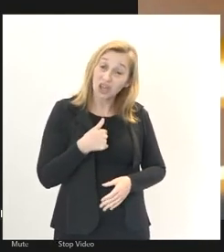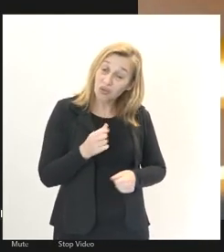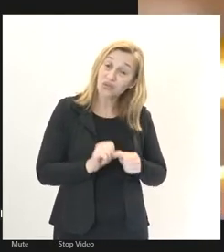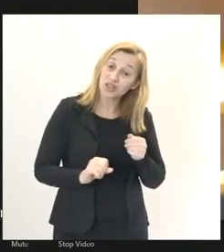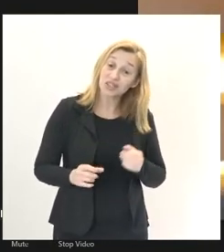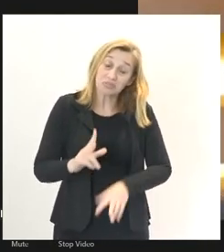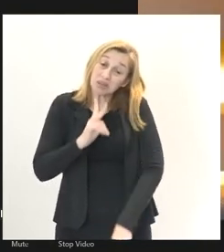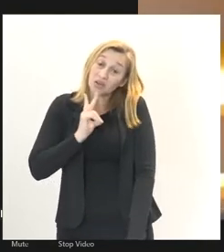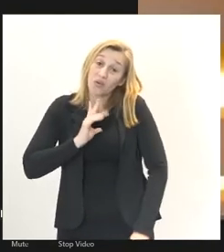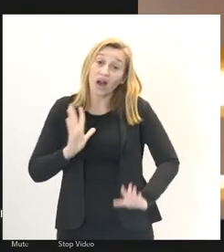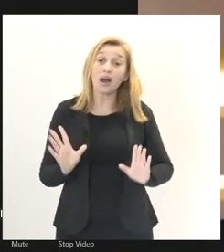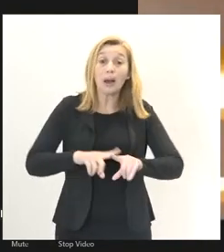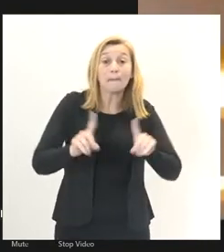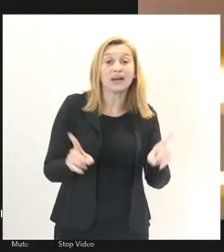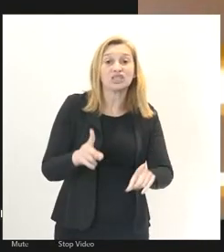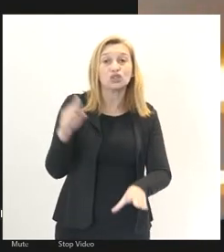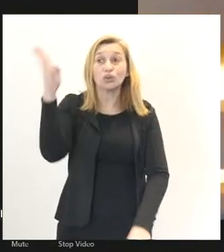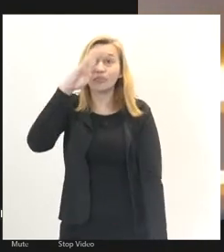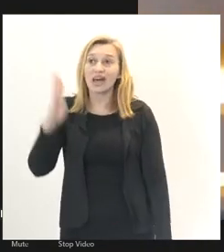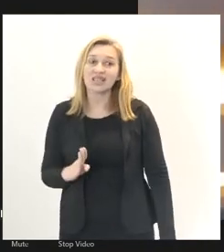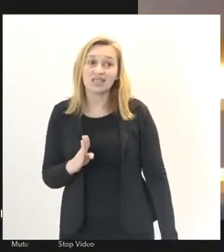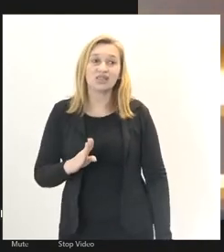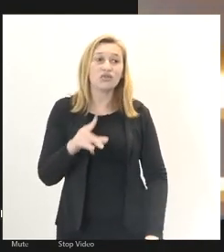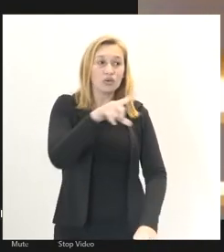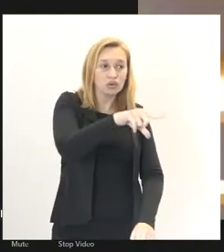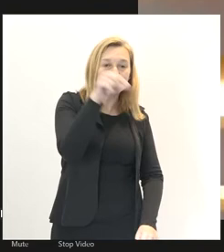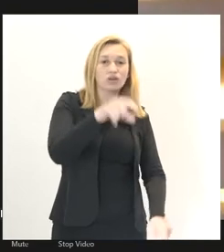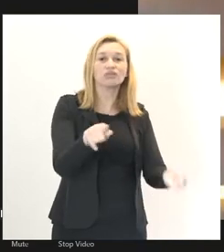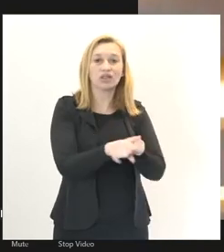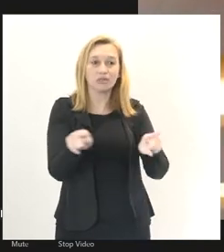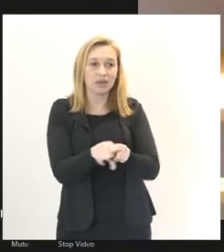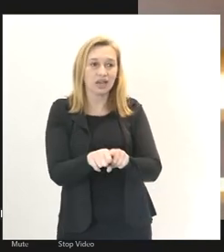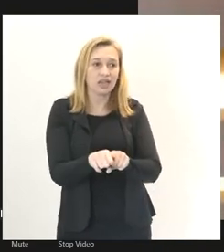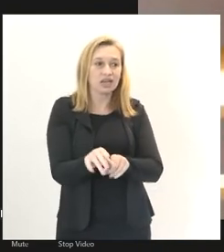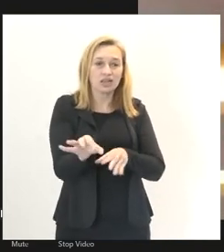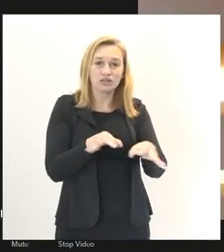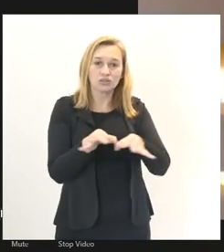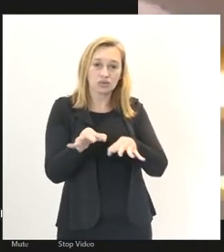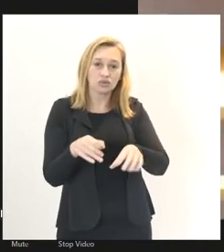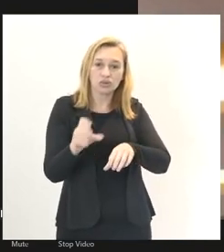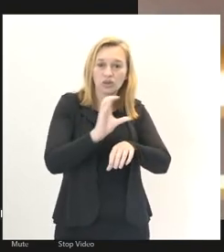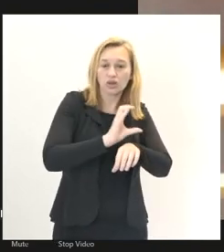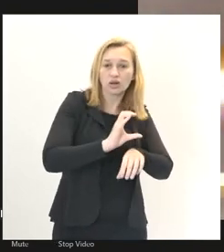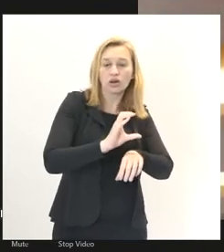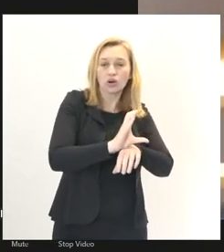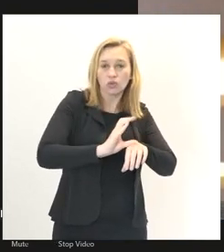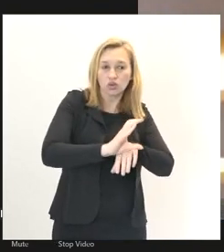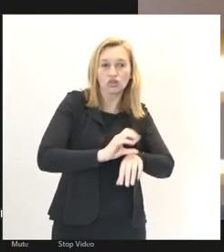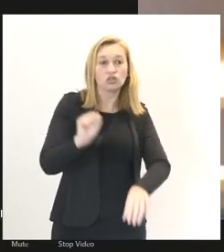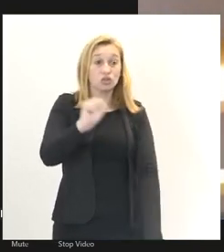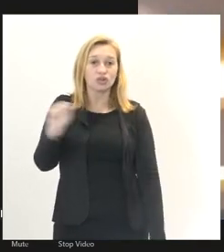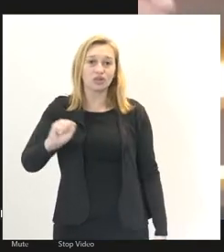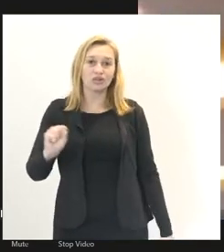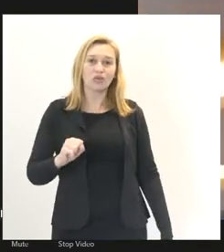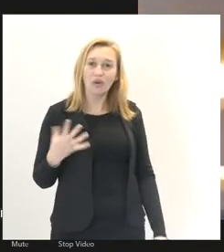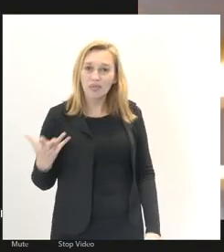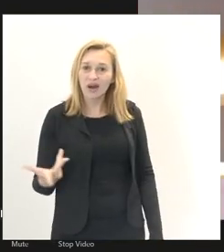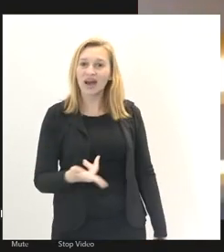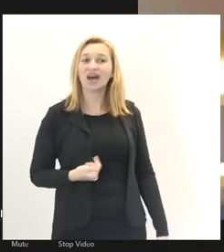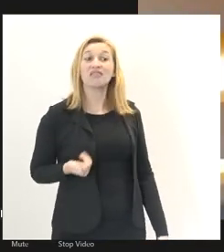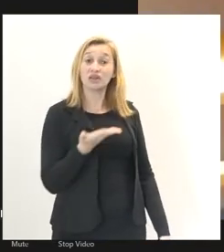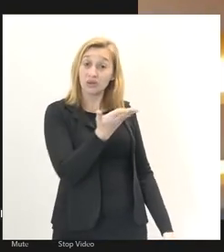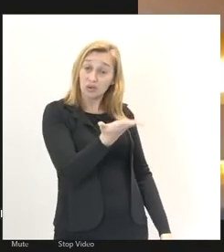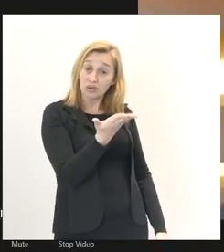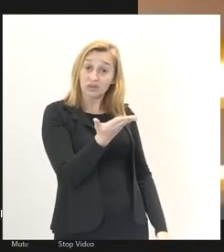individualmente, mas que o Brasil de alguma forma fez e se organizou na Constituição de 88 com essa beleza de conseguir servir